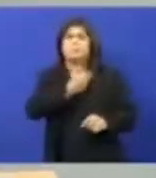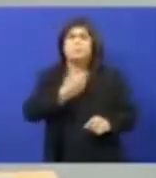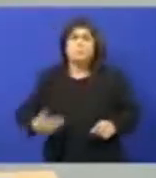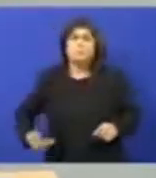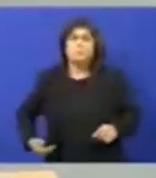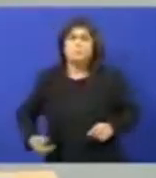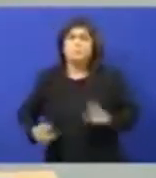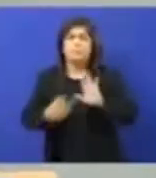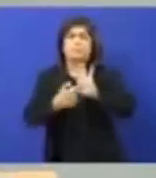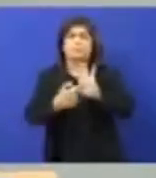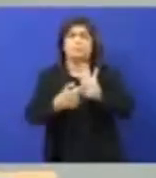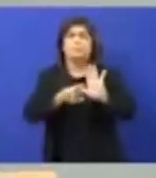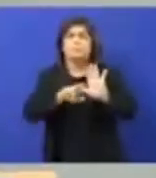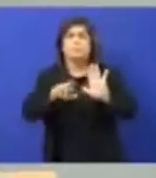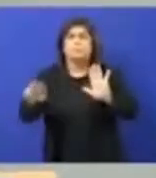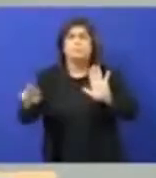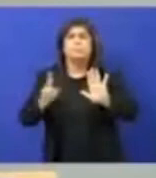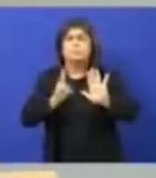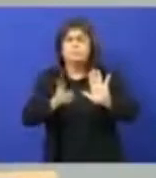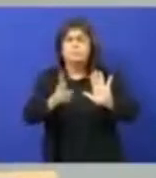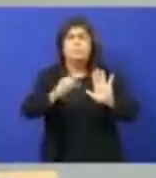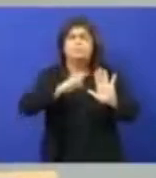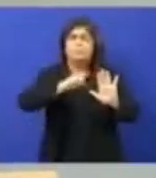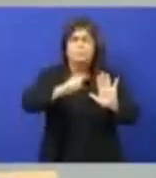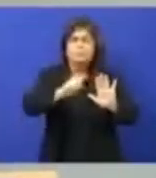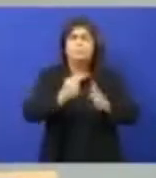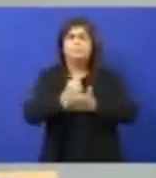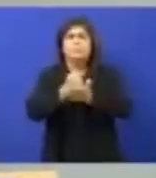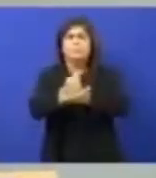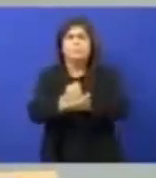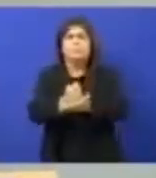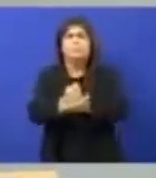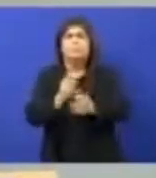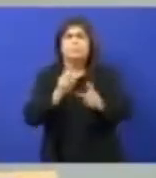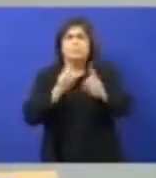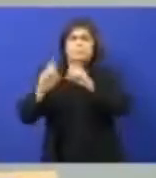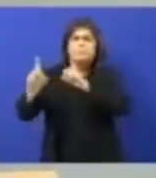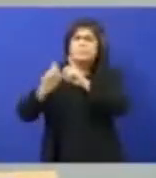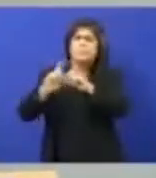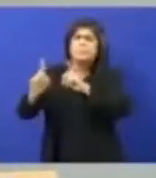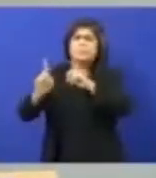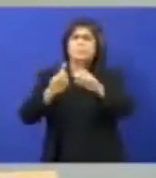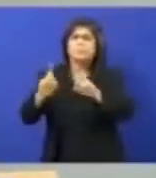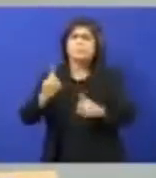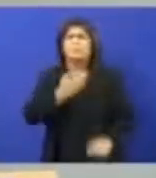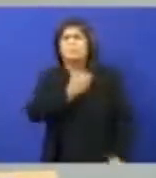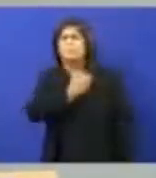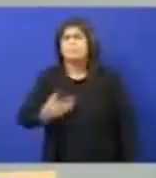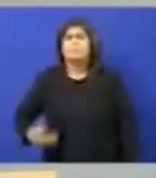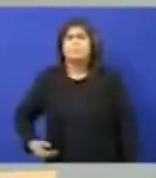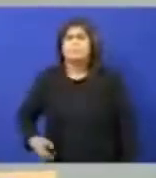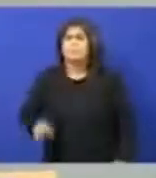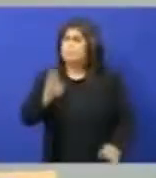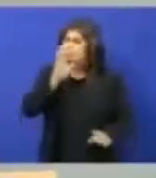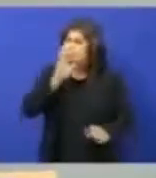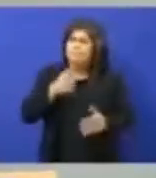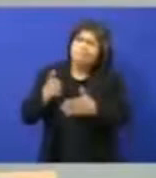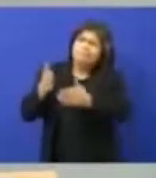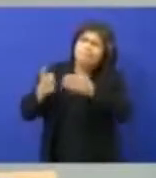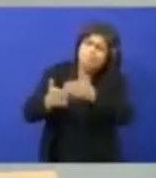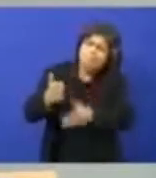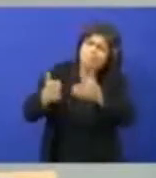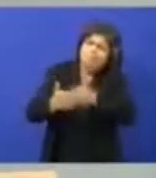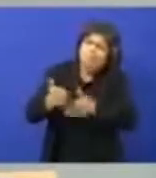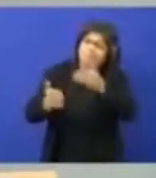mostrados. Sempre defendi, sempre busquei fazer a política do diálogo, mas, infelizmente, a compreensão não foi